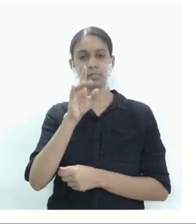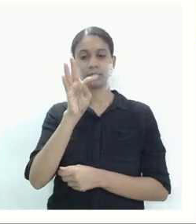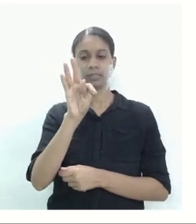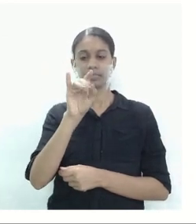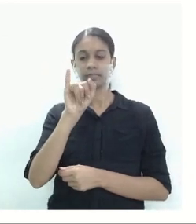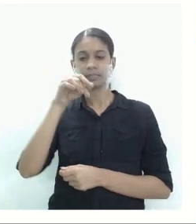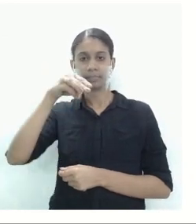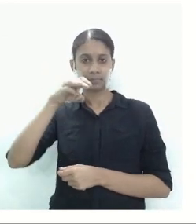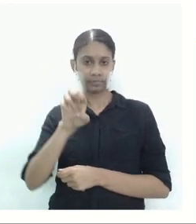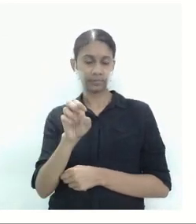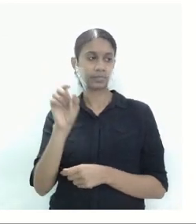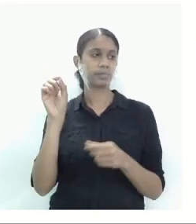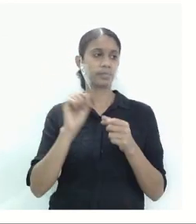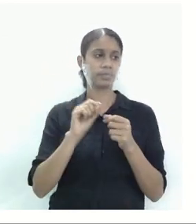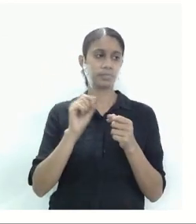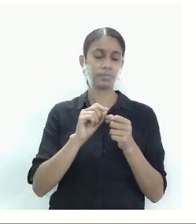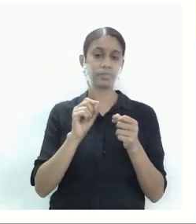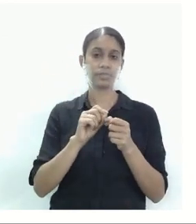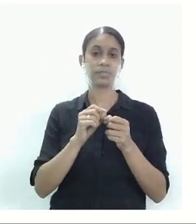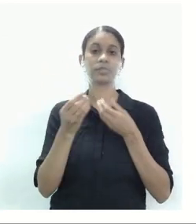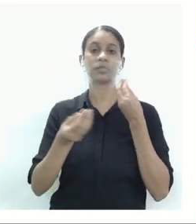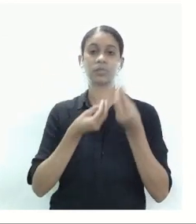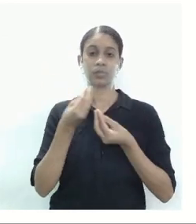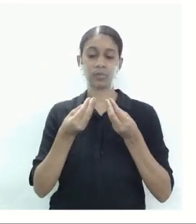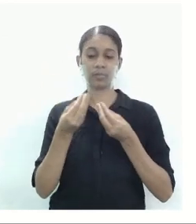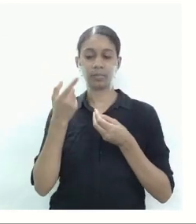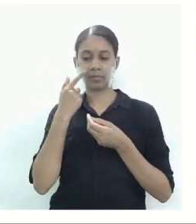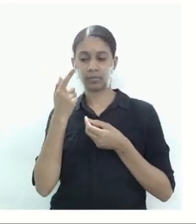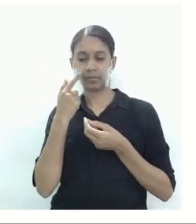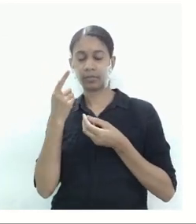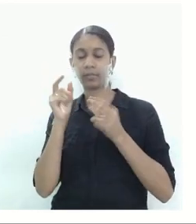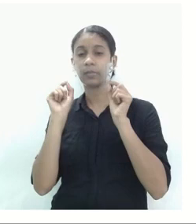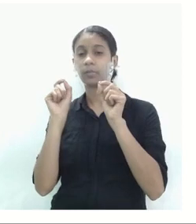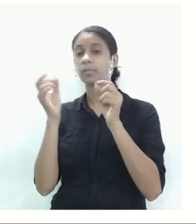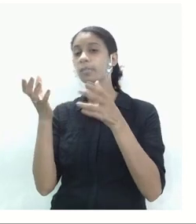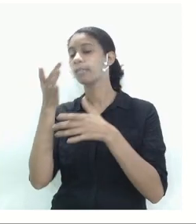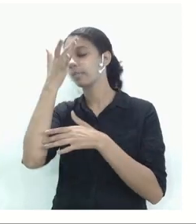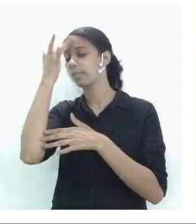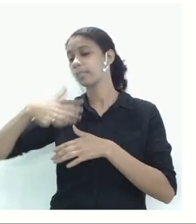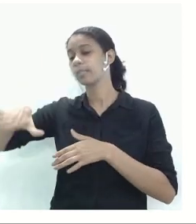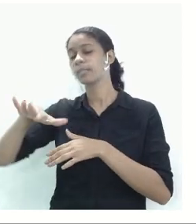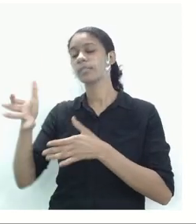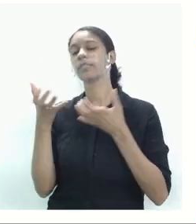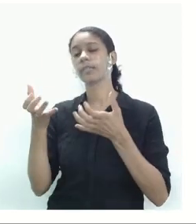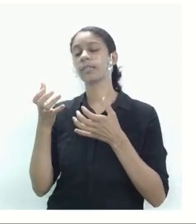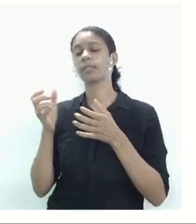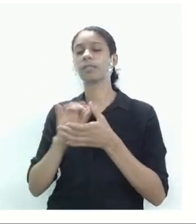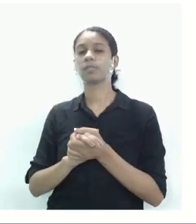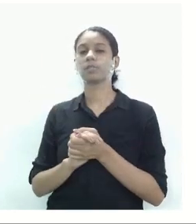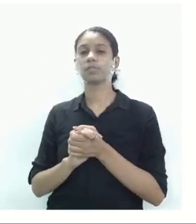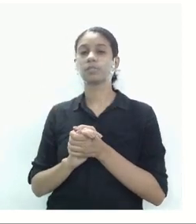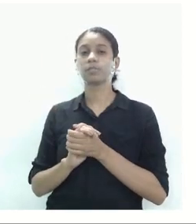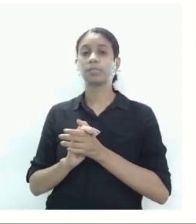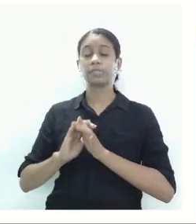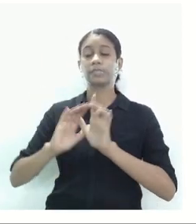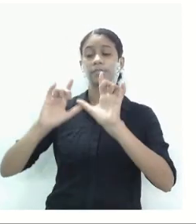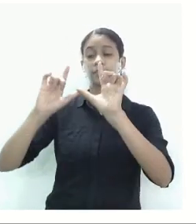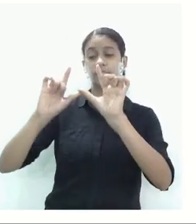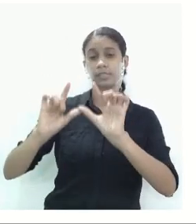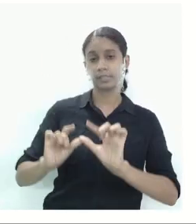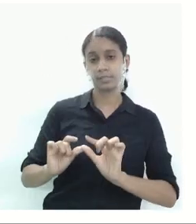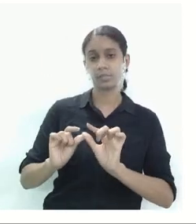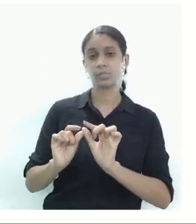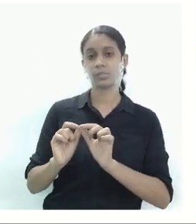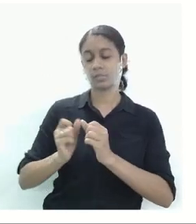de acordo com a demanda, reduzindo custos e aumentando a minha produção de acordo com a necessidade.